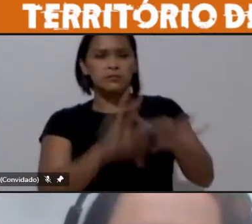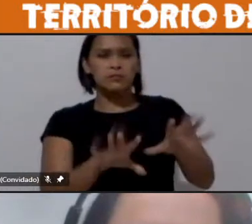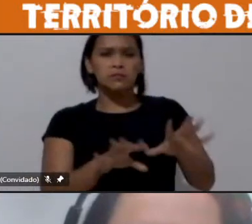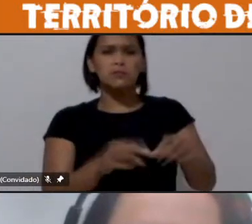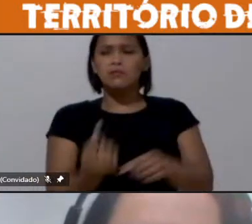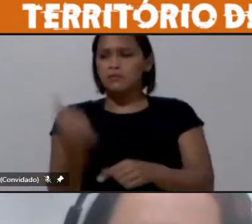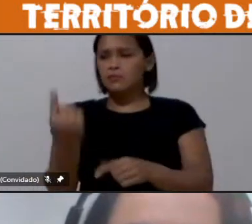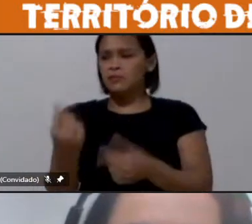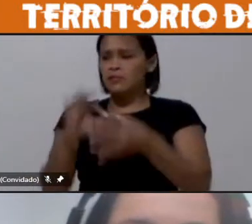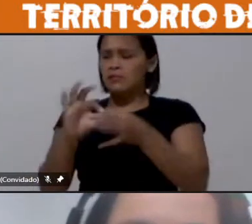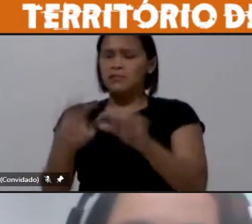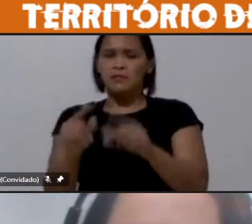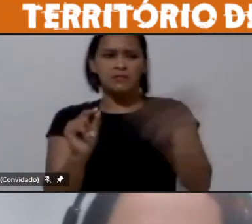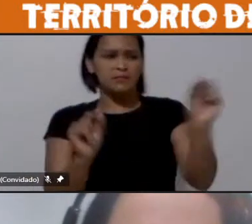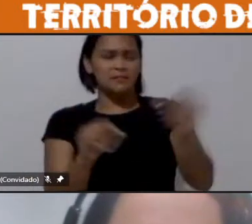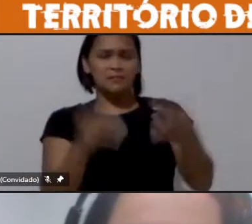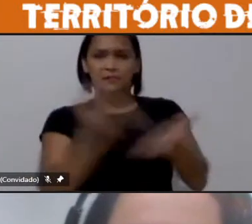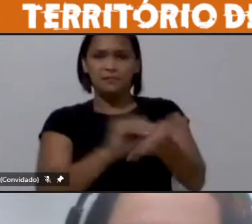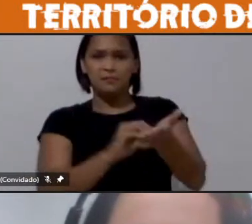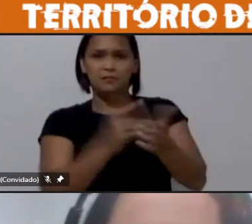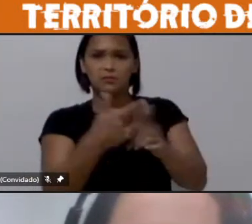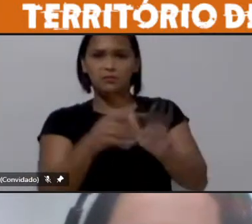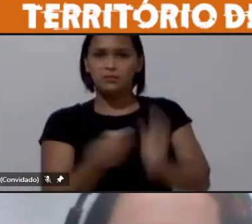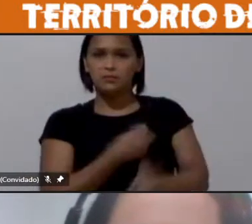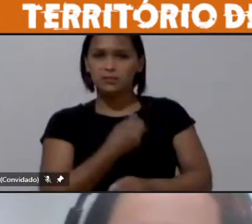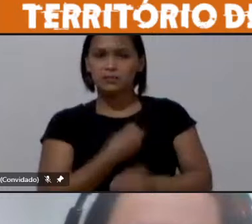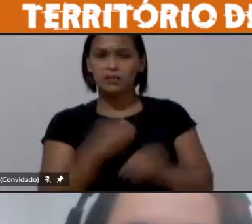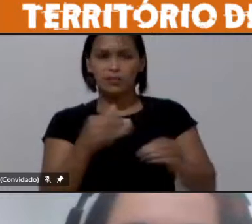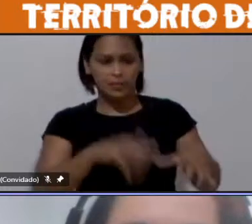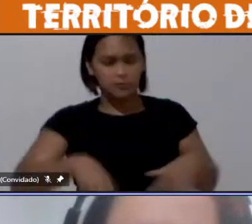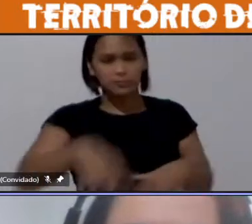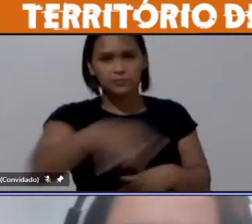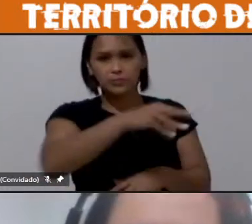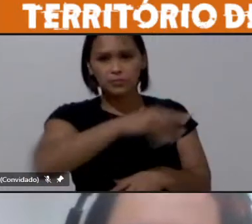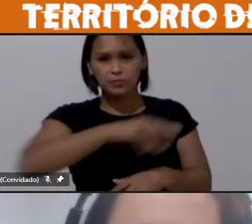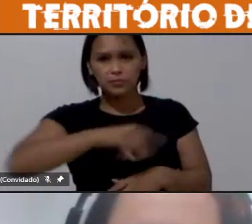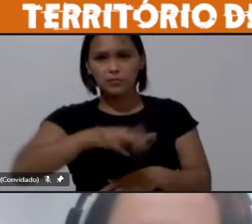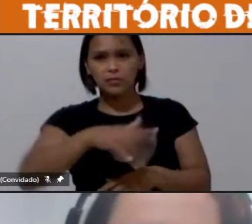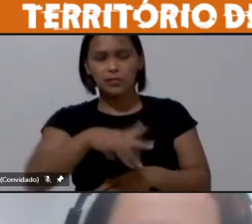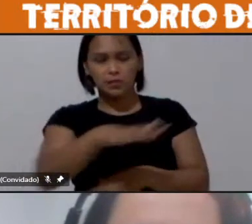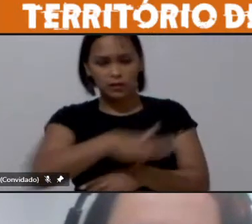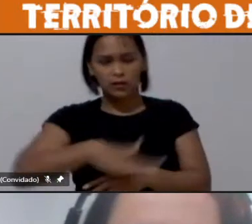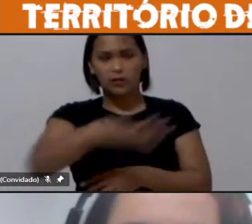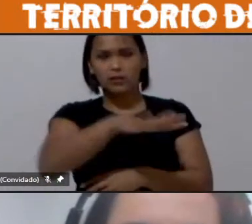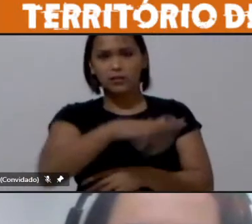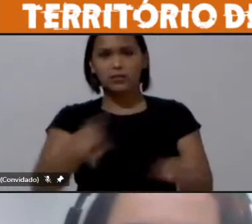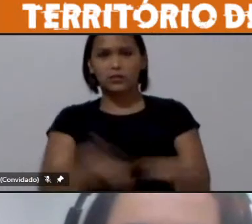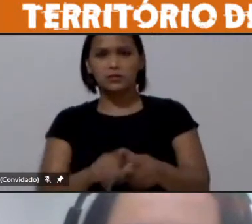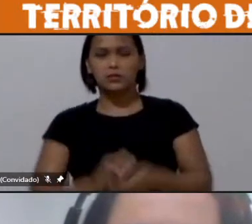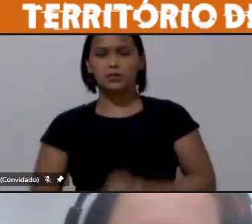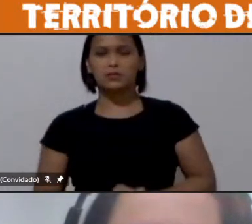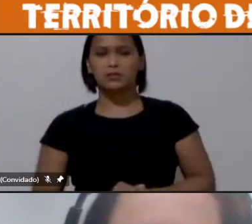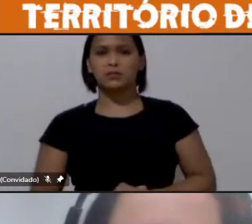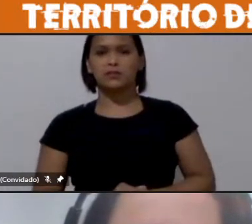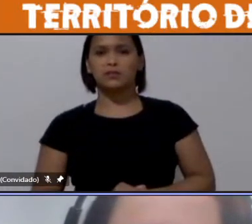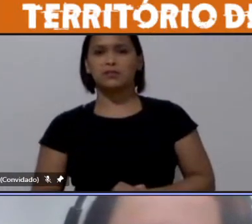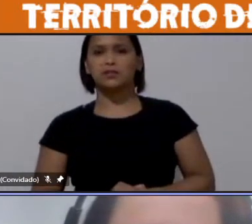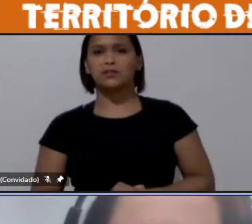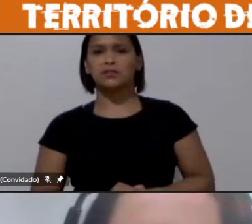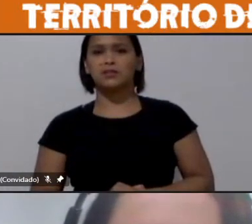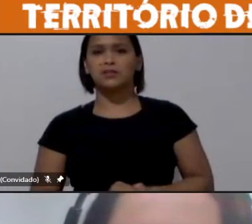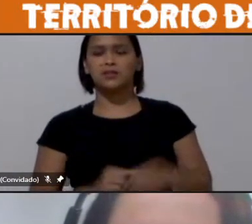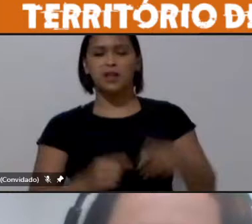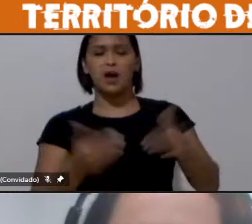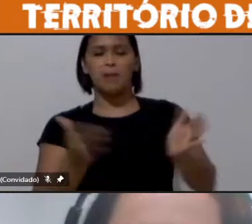tem liberdade para outro Hermínia que fala os territórios são exílios das populações